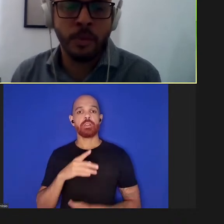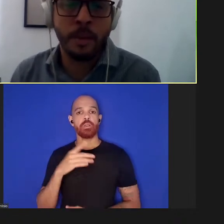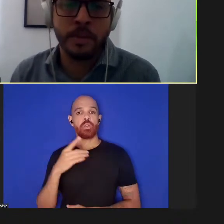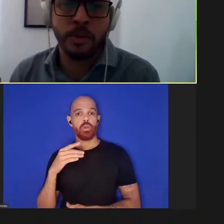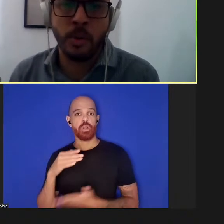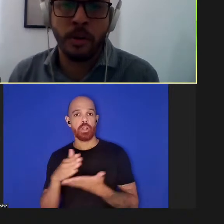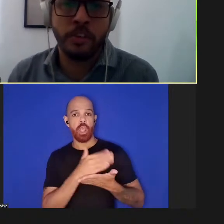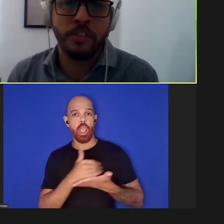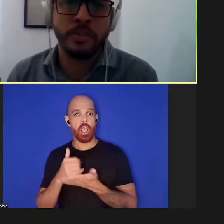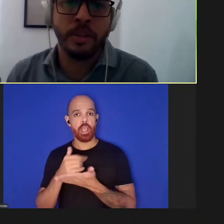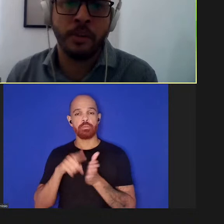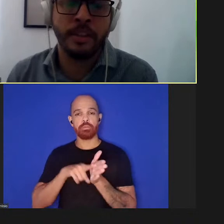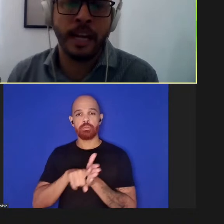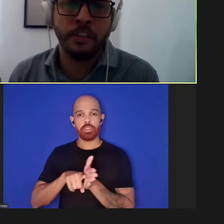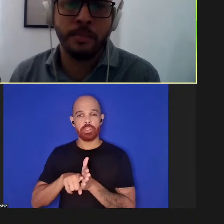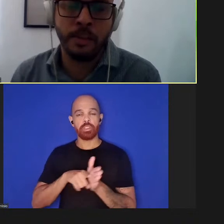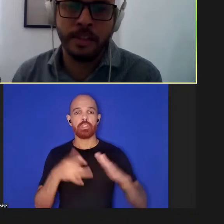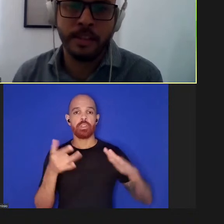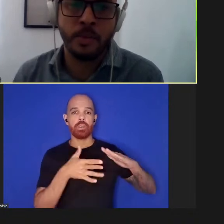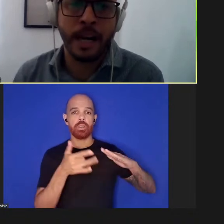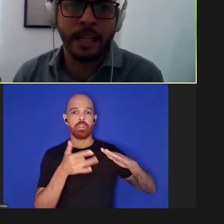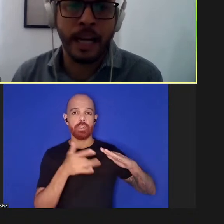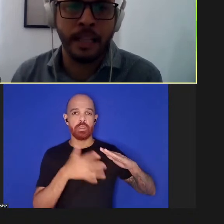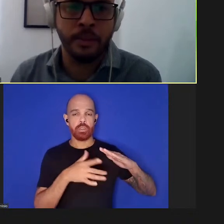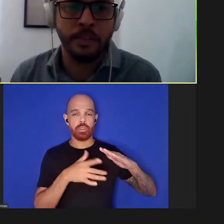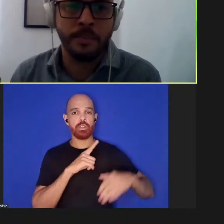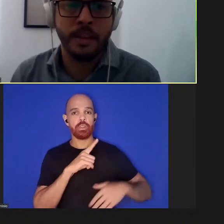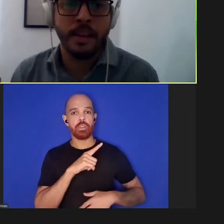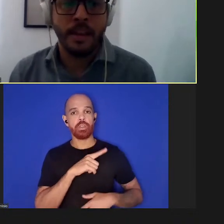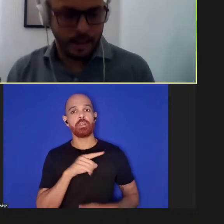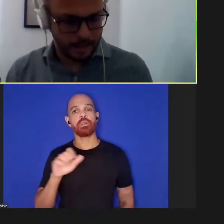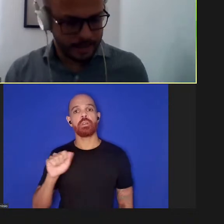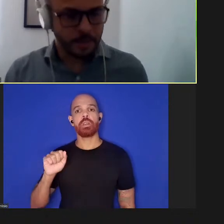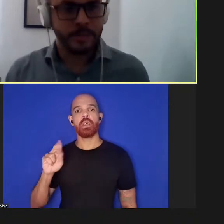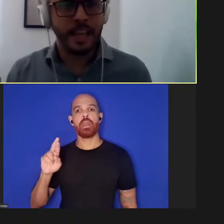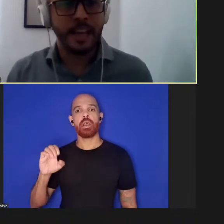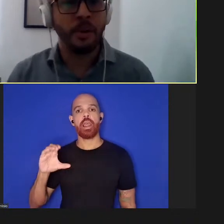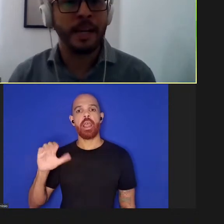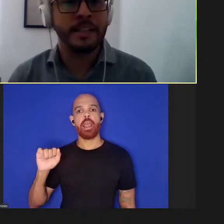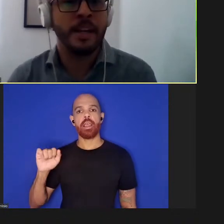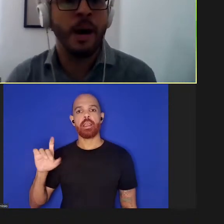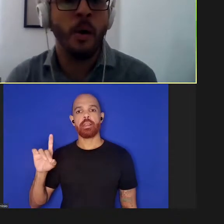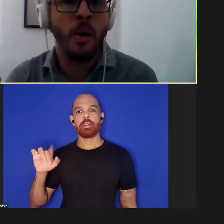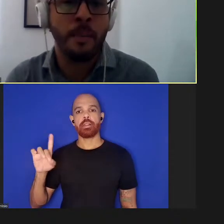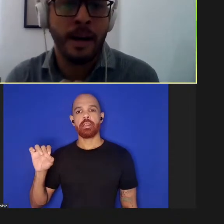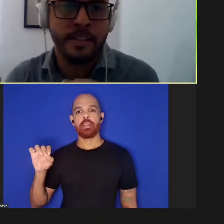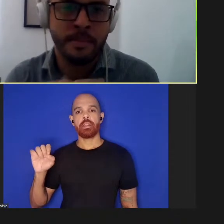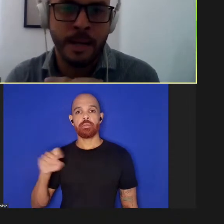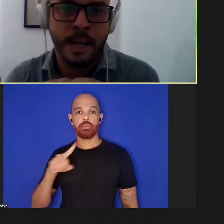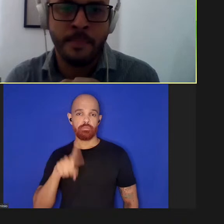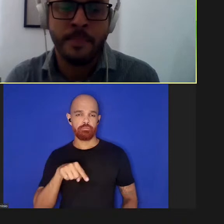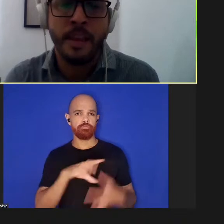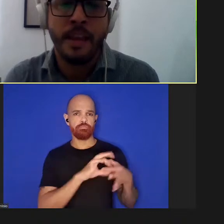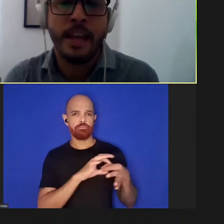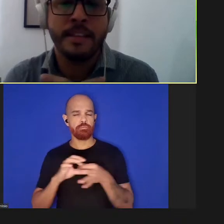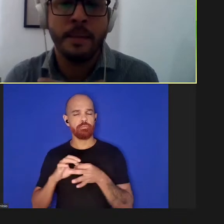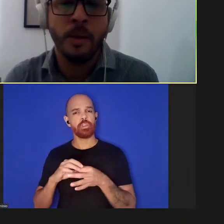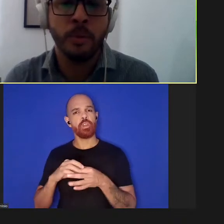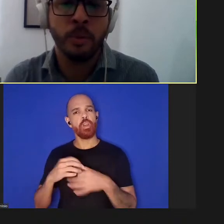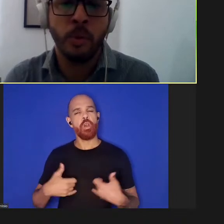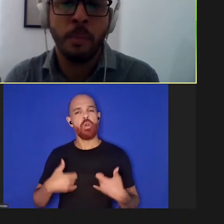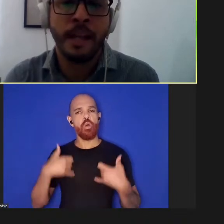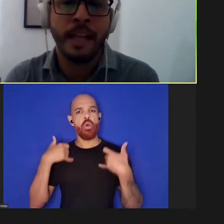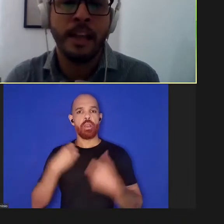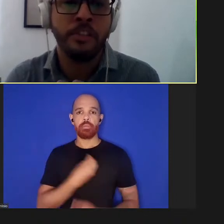desenvolvido o repositório institucional de dados de pesquisa ARCA-DADOS. Nesse contexto, é prazer e uma honra participar e